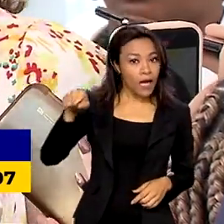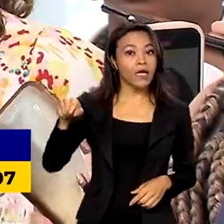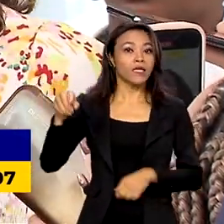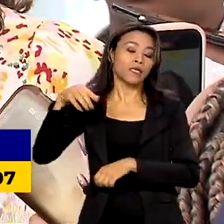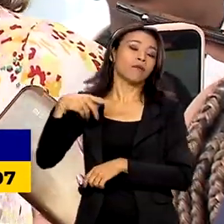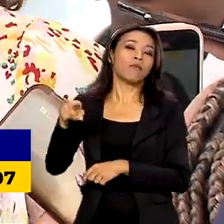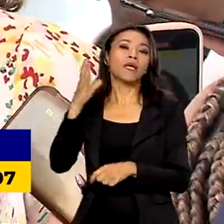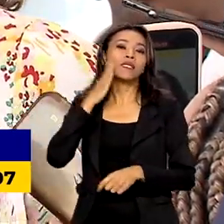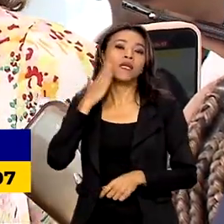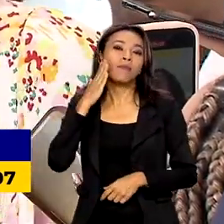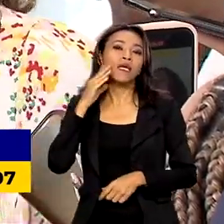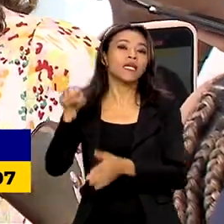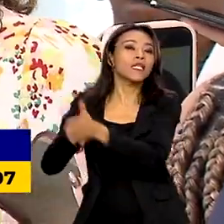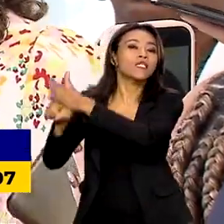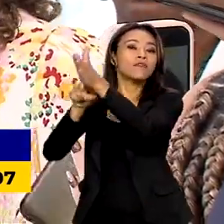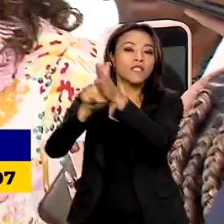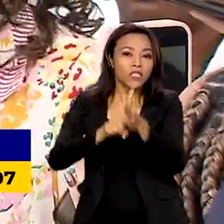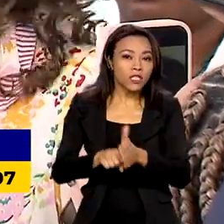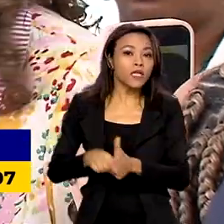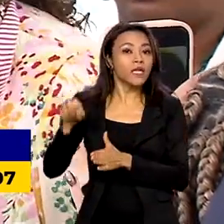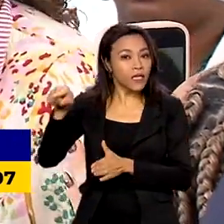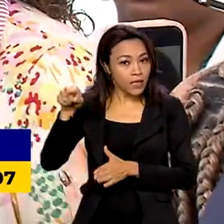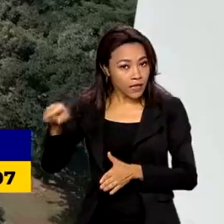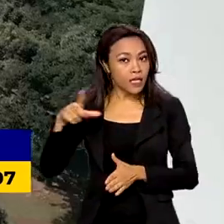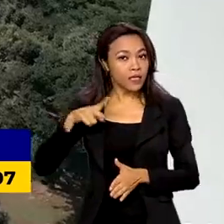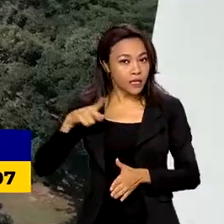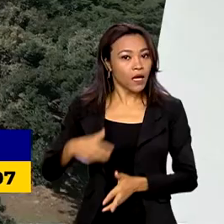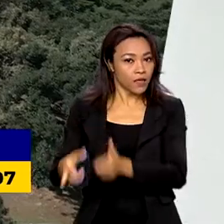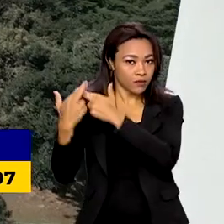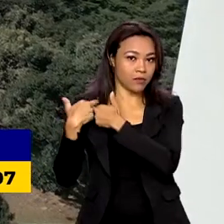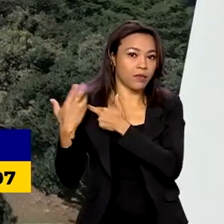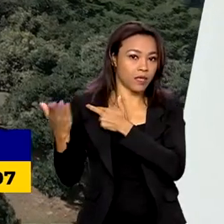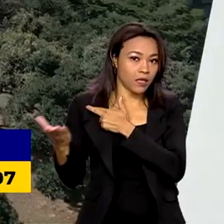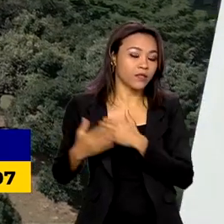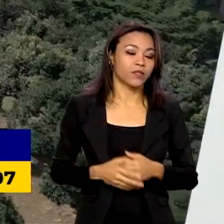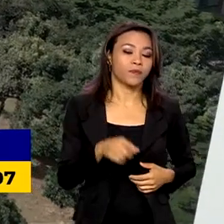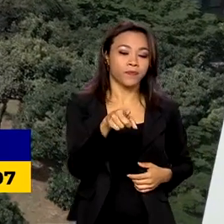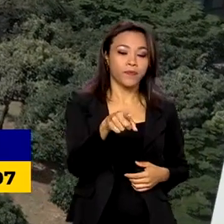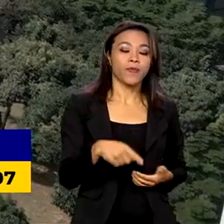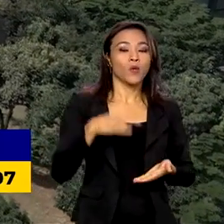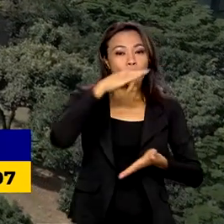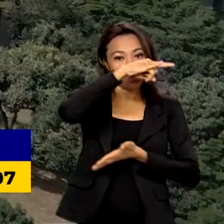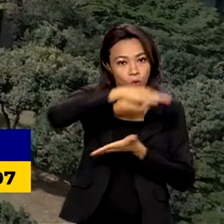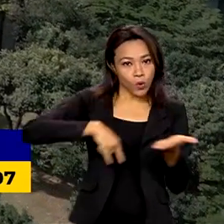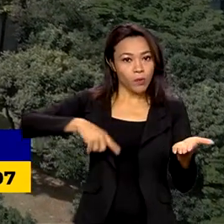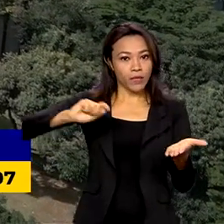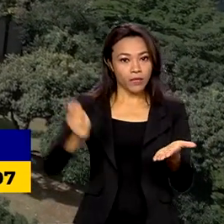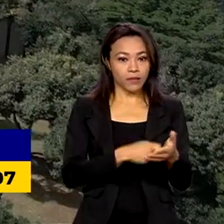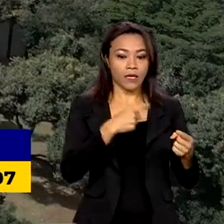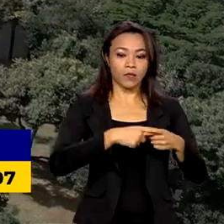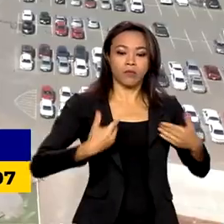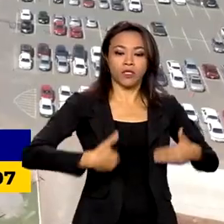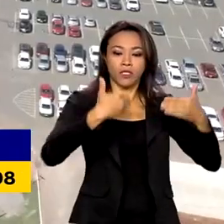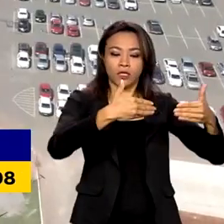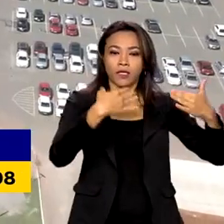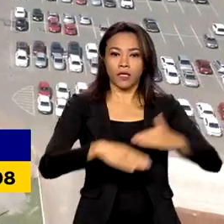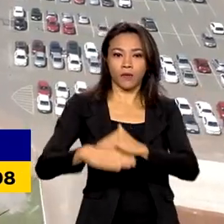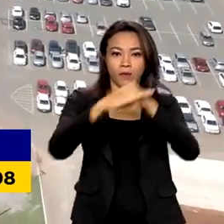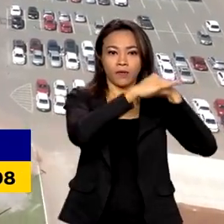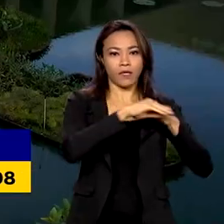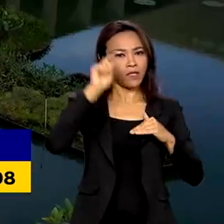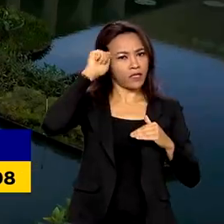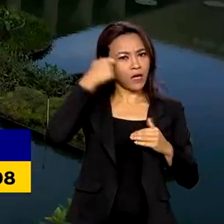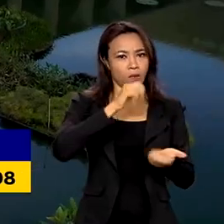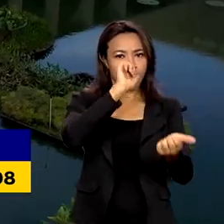que eles sejam notificados e investigados e respondam pelos seus atos. A nota assinada em conjunto pelos Ministérios da Igualdade Racial, do